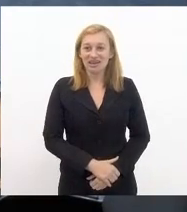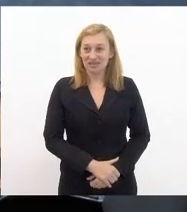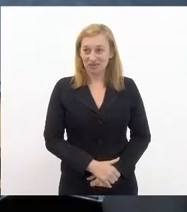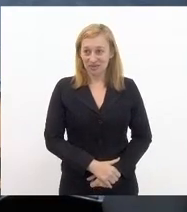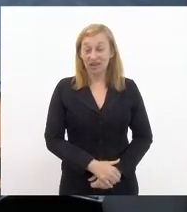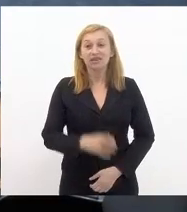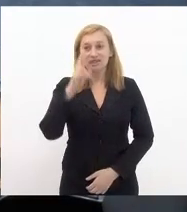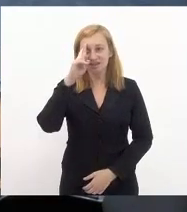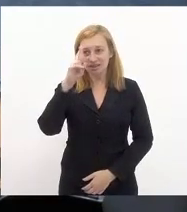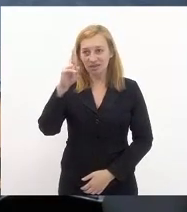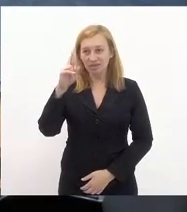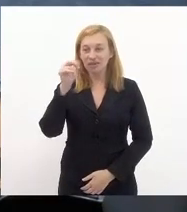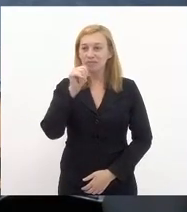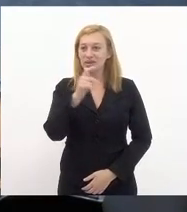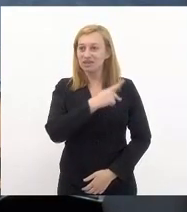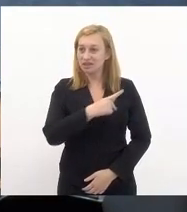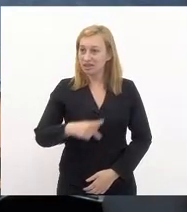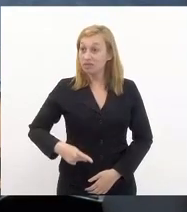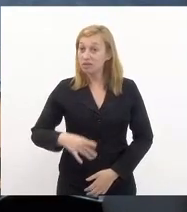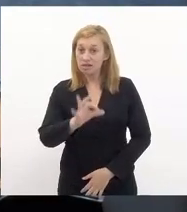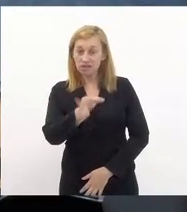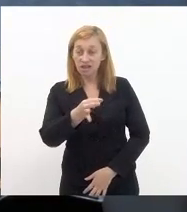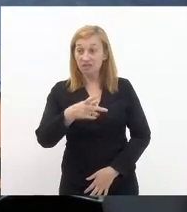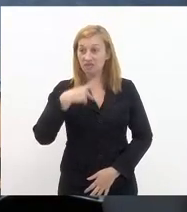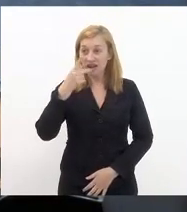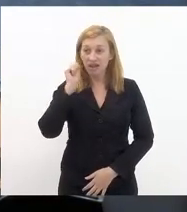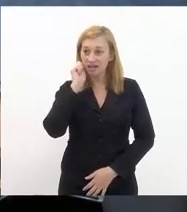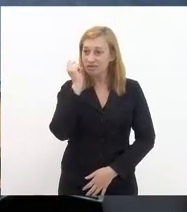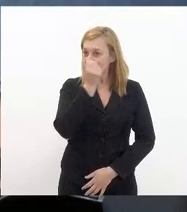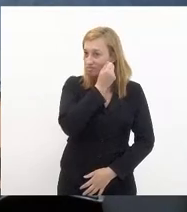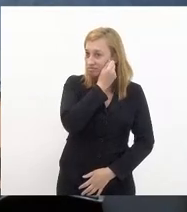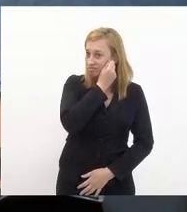senhora presidente por óbvio falarei sem máscara